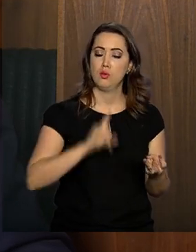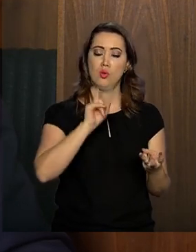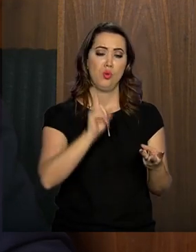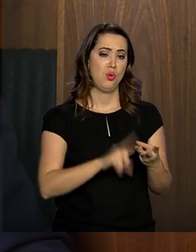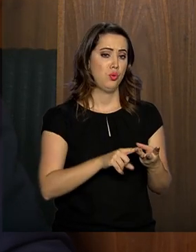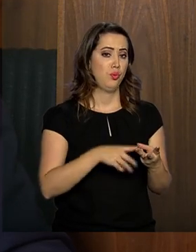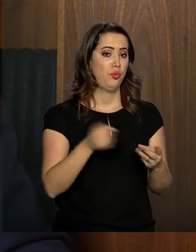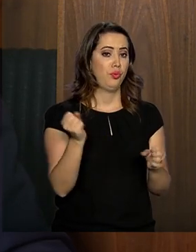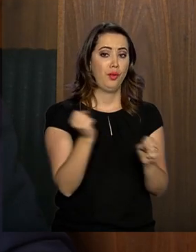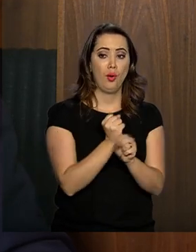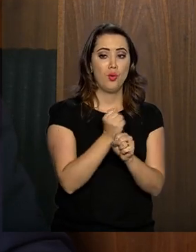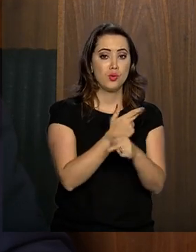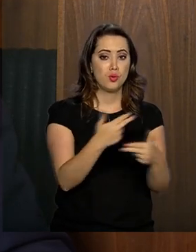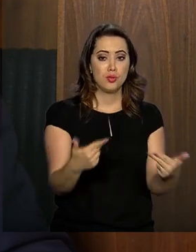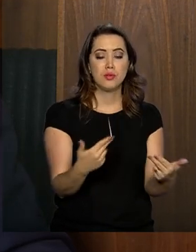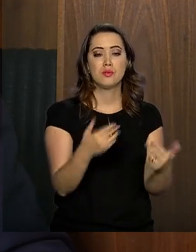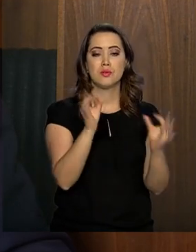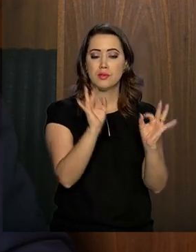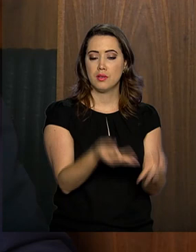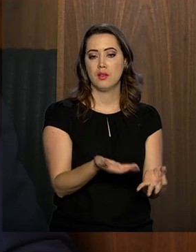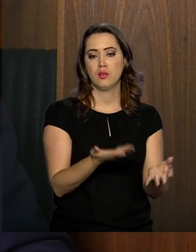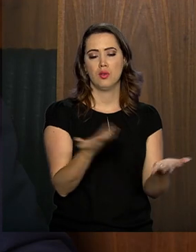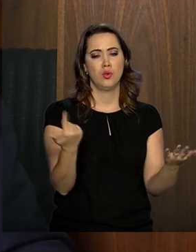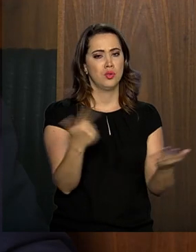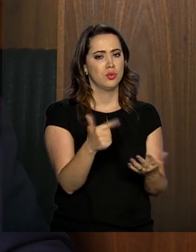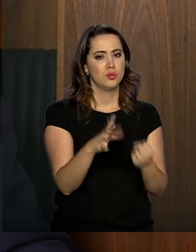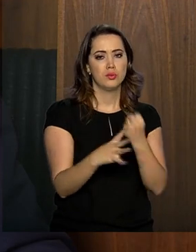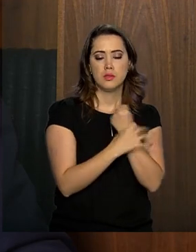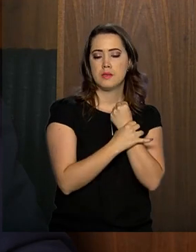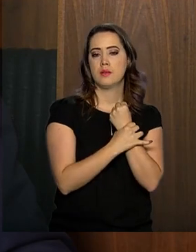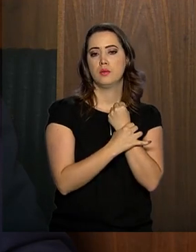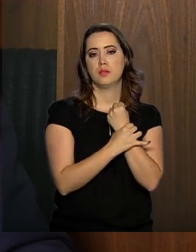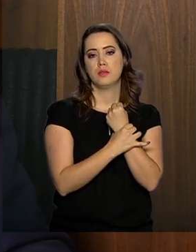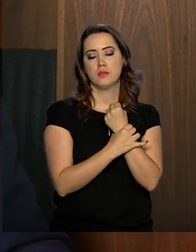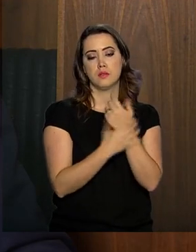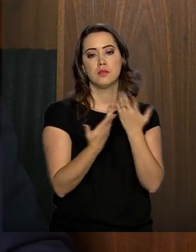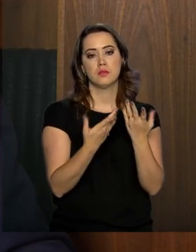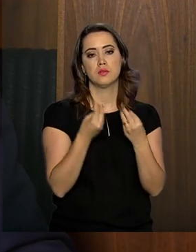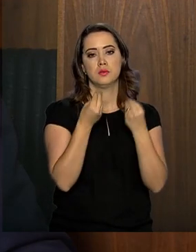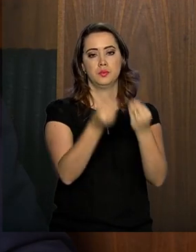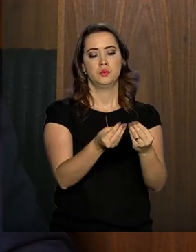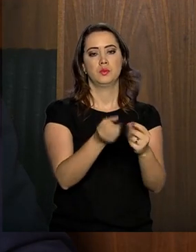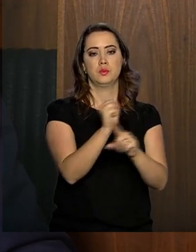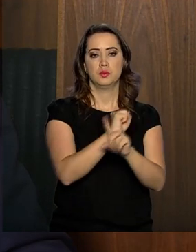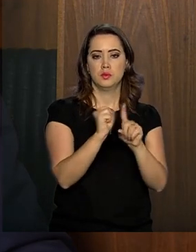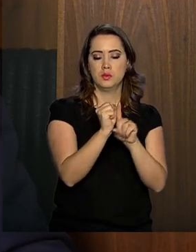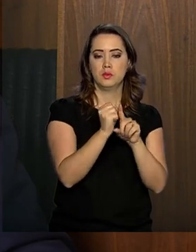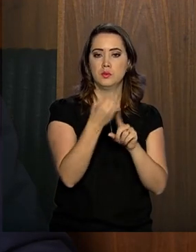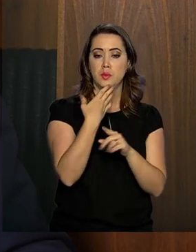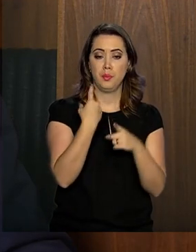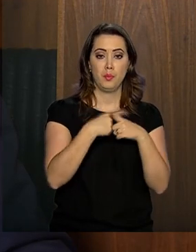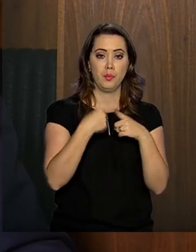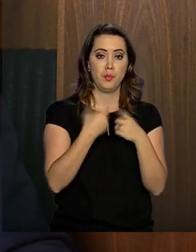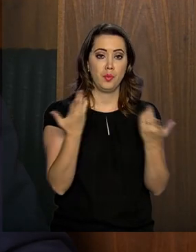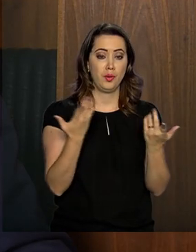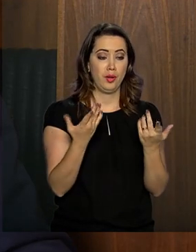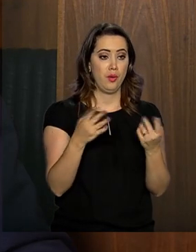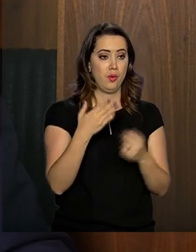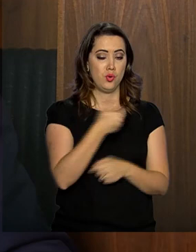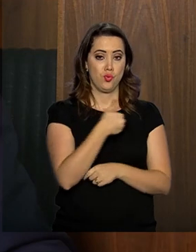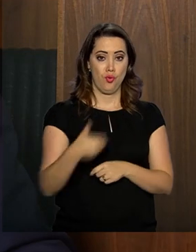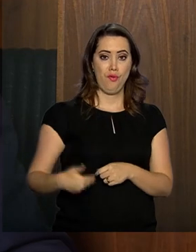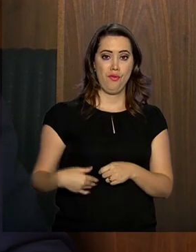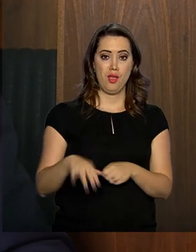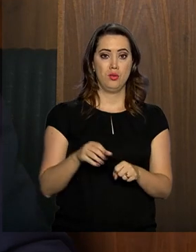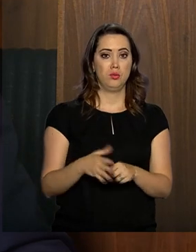nós não temos hoje infraestrutura adequada, nós não temos hoje segurança pública que dê conforto à sociedade, porque o Estado se exauriu, o modelo